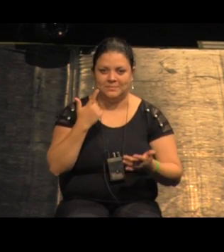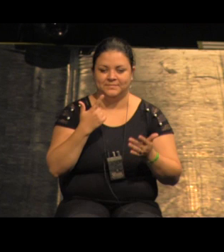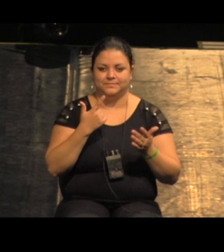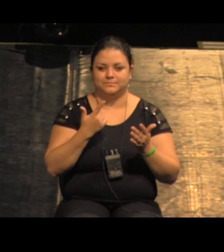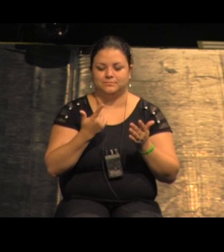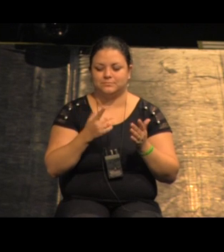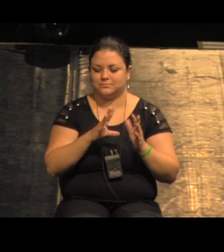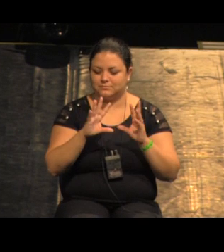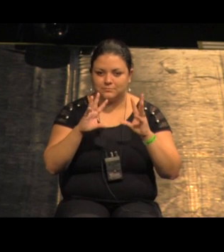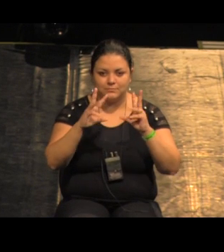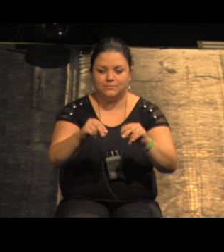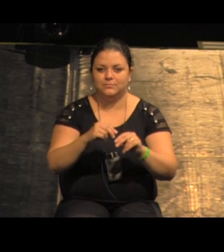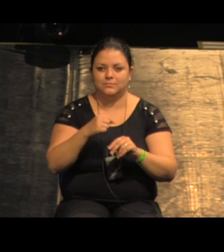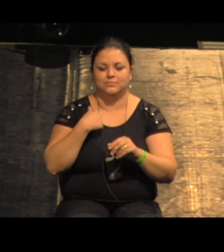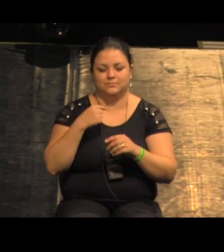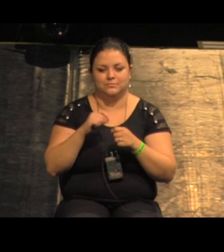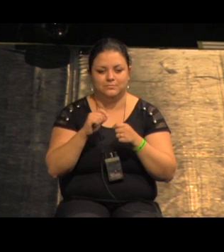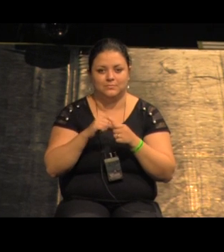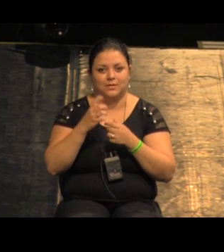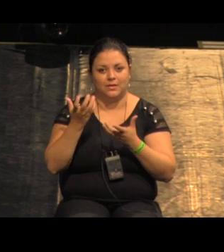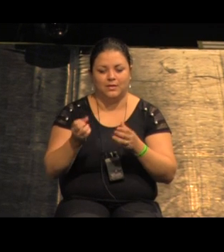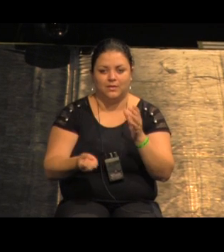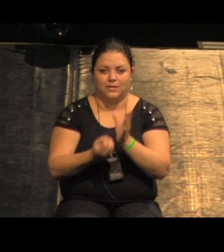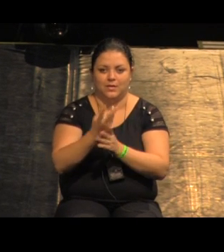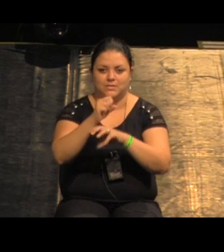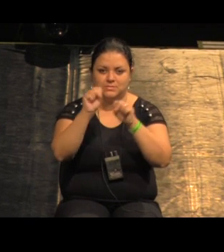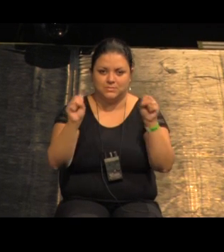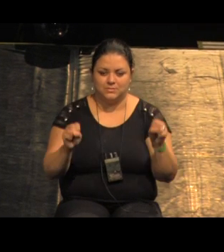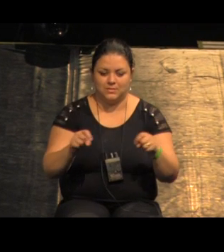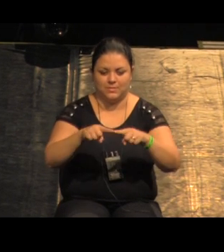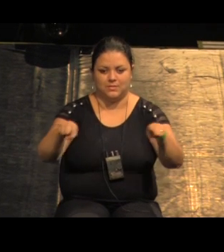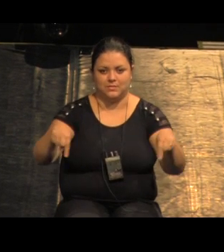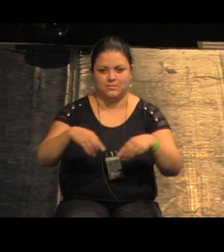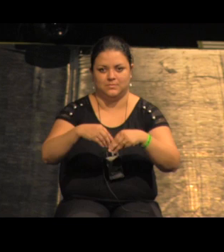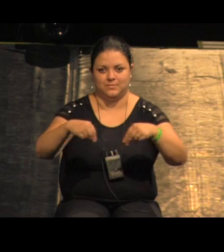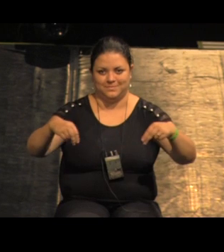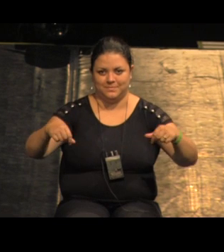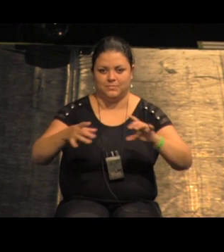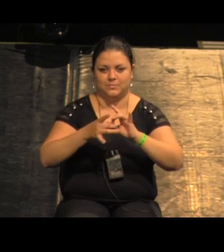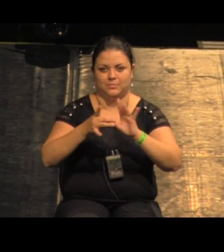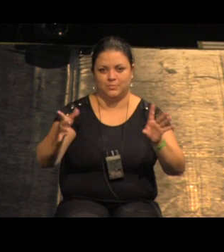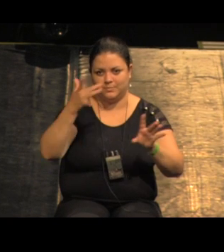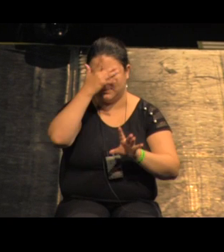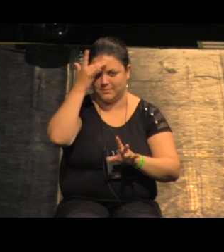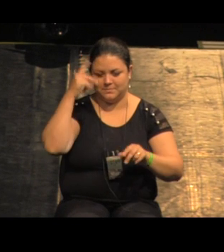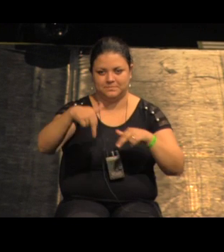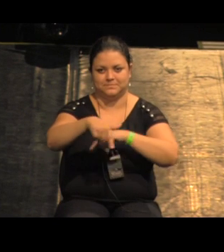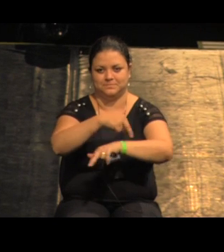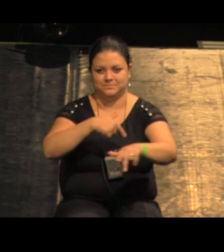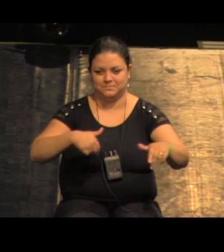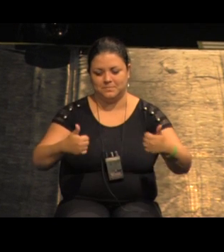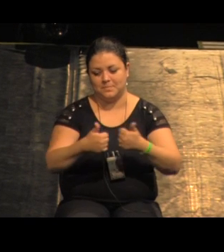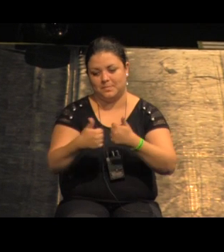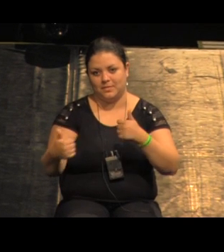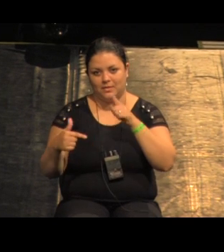que a gente pretendia era criar um sistema de espaços públicos animados na frente ribeirinha e ele